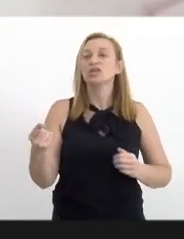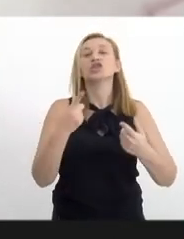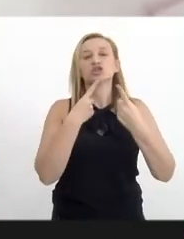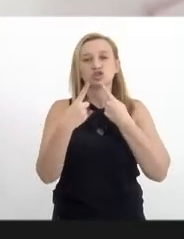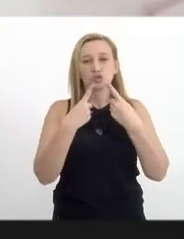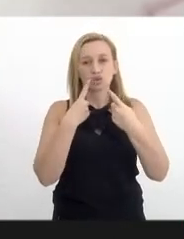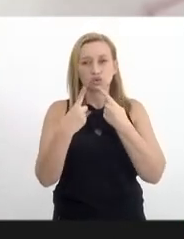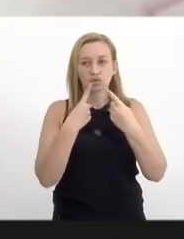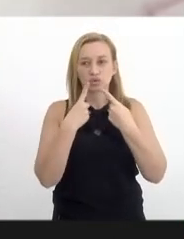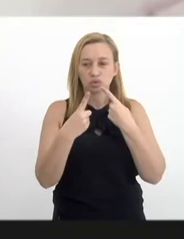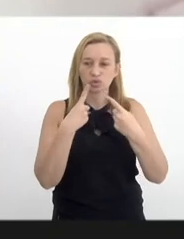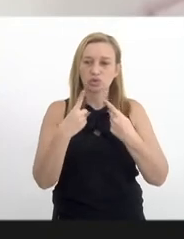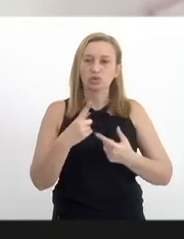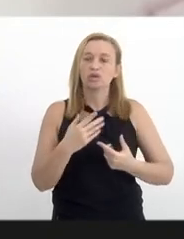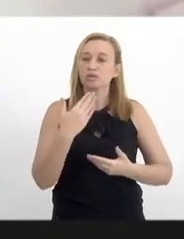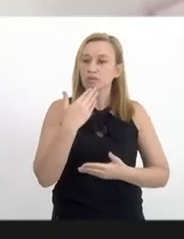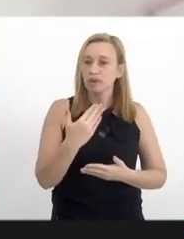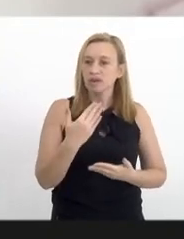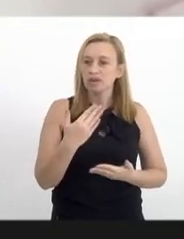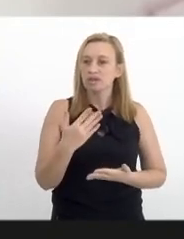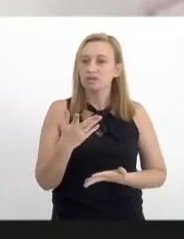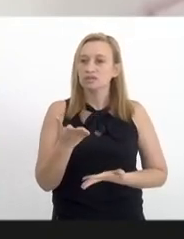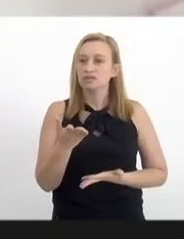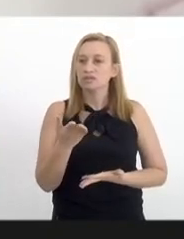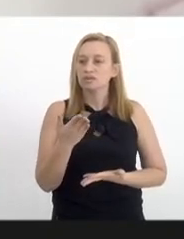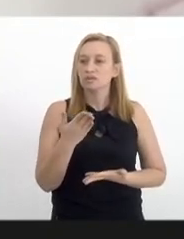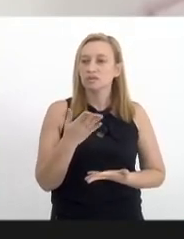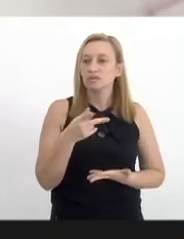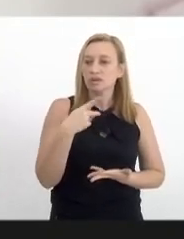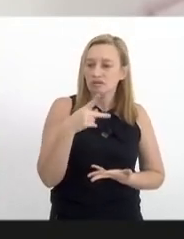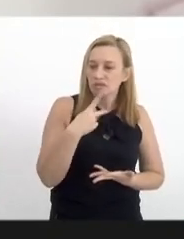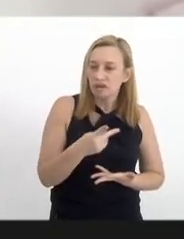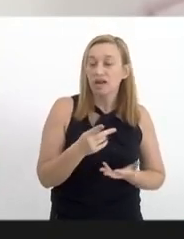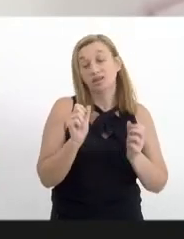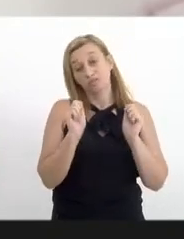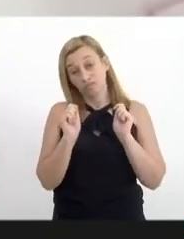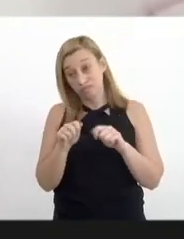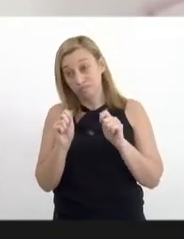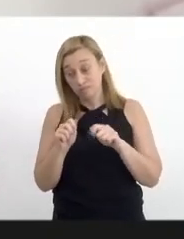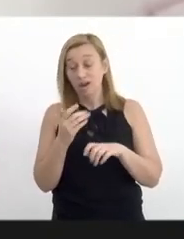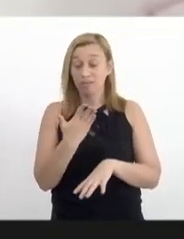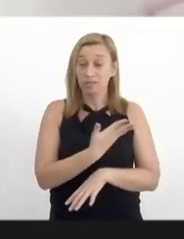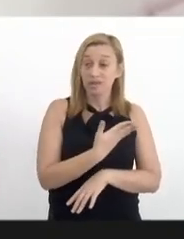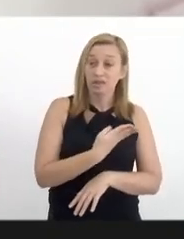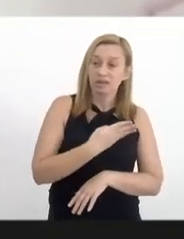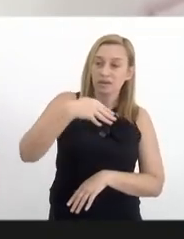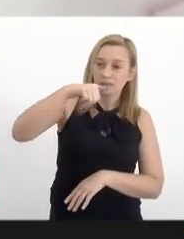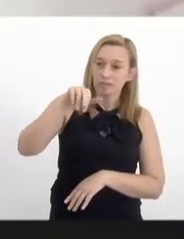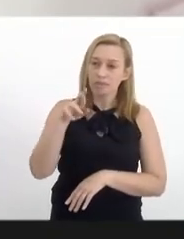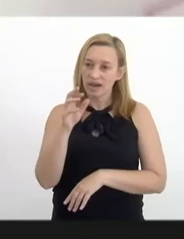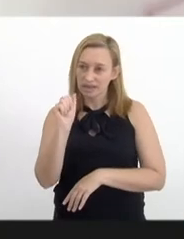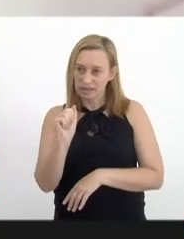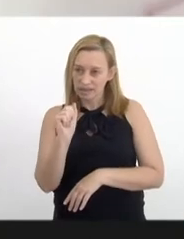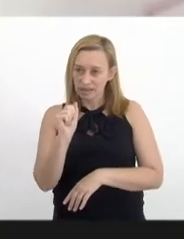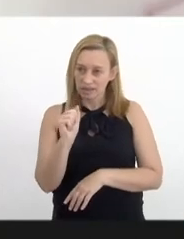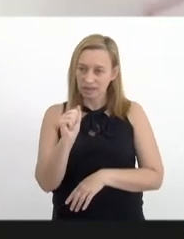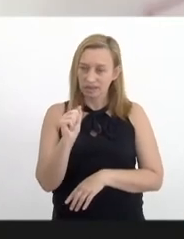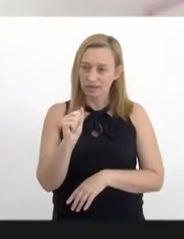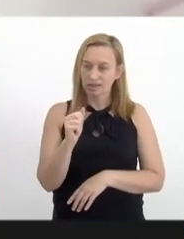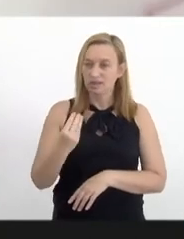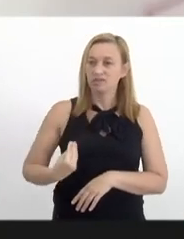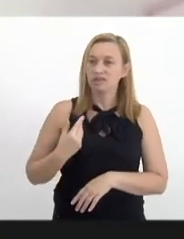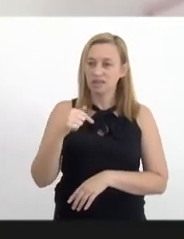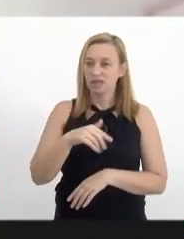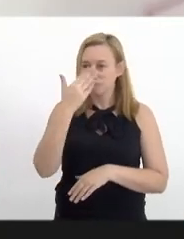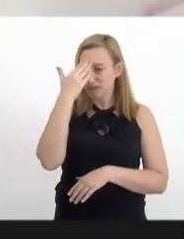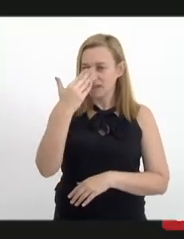discussões e peço a palavra, se for possível, também para a colega Márcia Lustosa, presente aqui. Muito